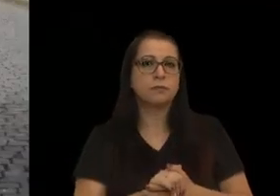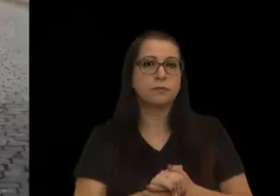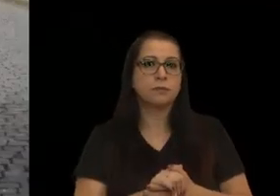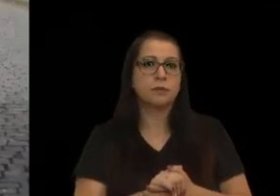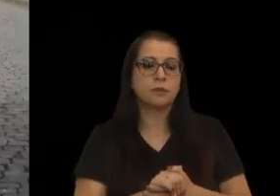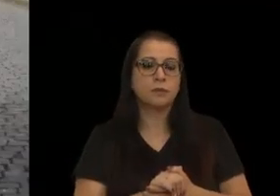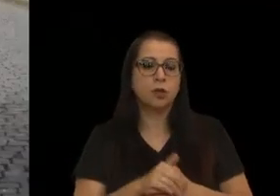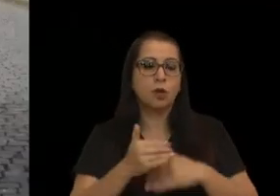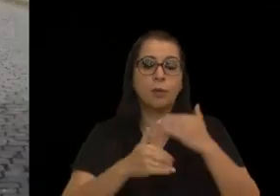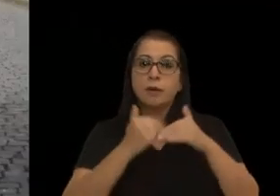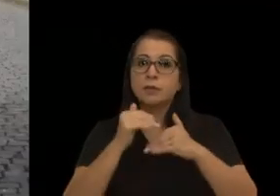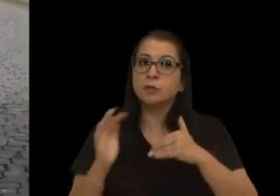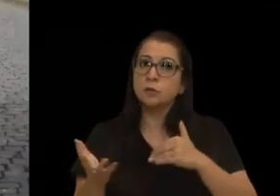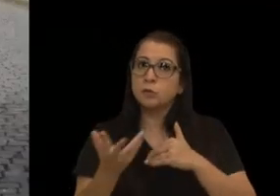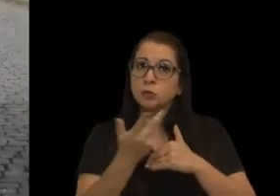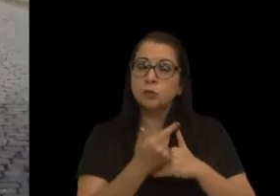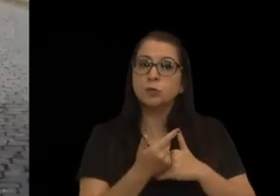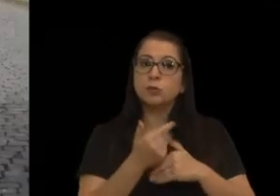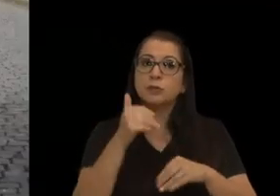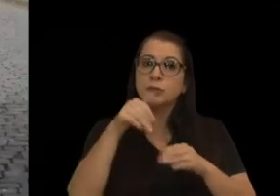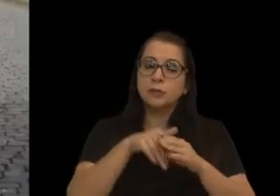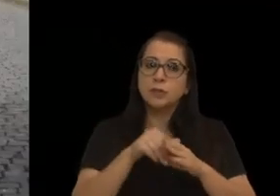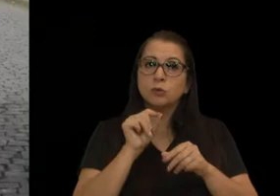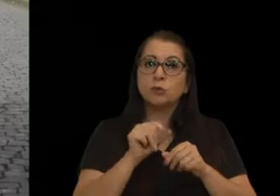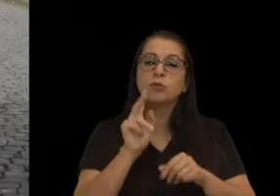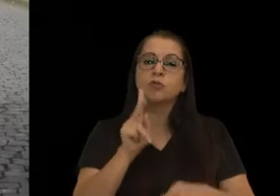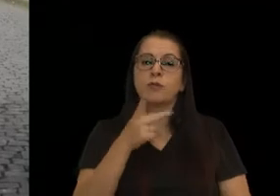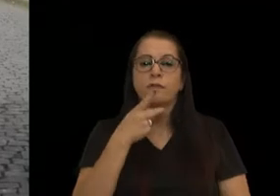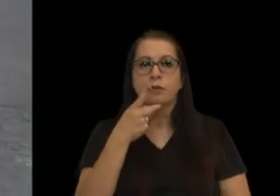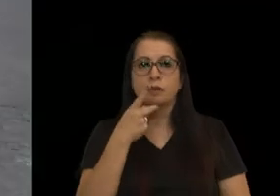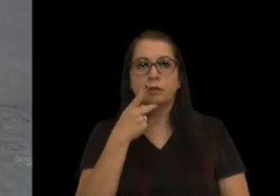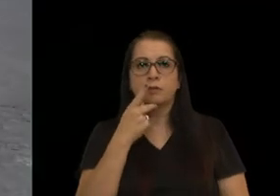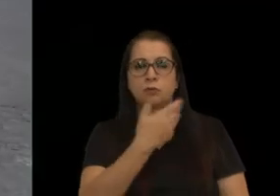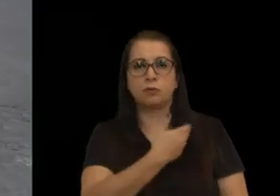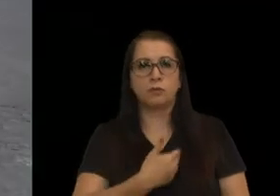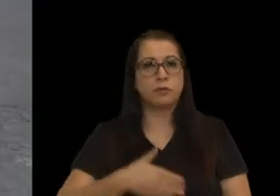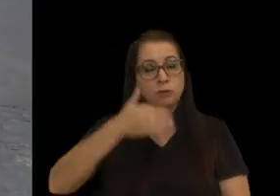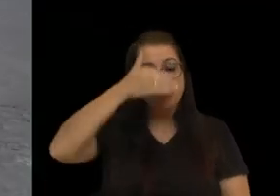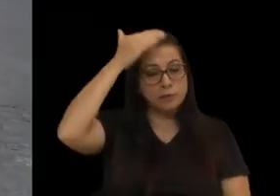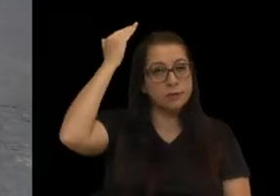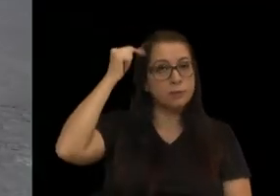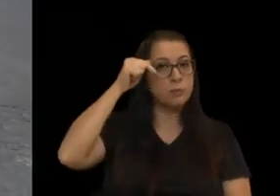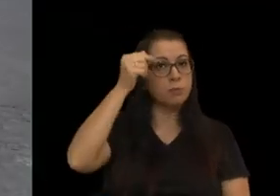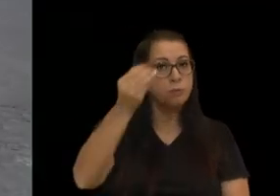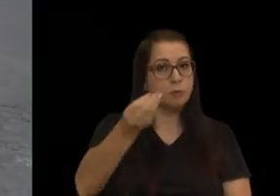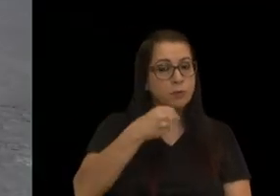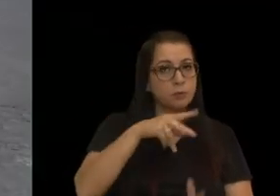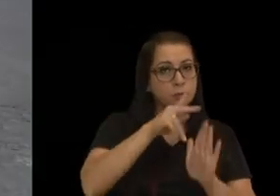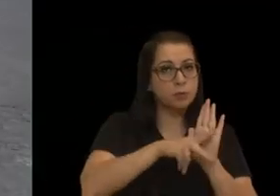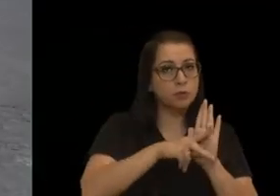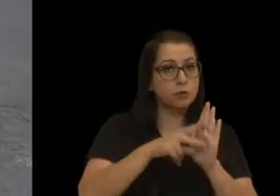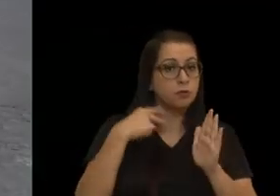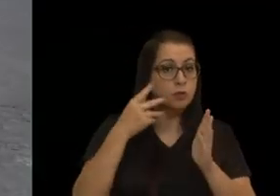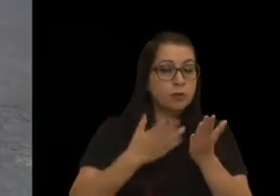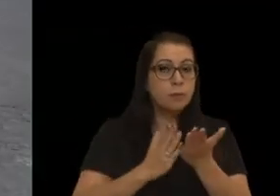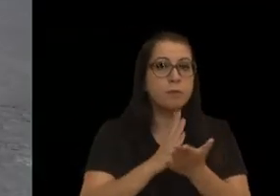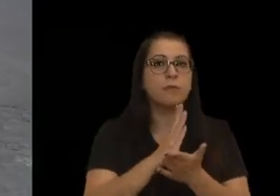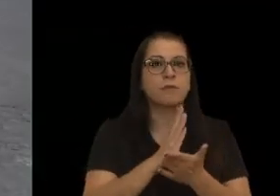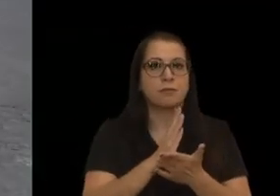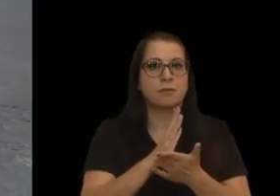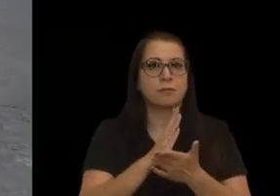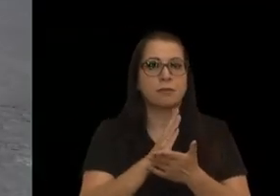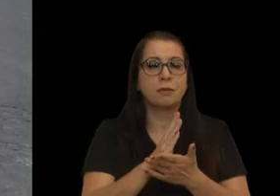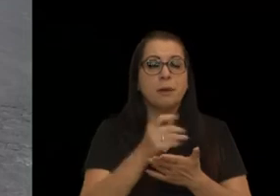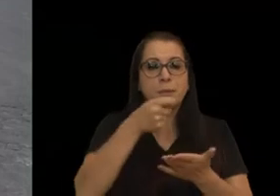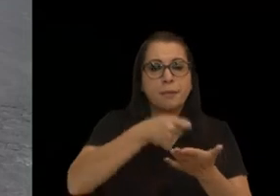o processo todo tramitou dentro daquilo que eu já falei, o governo nasceu, mandou aqui um projeto, os vereadores aprovaram, para